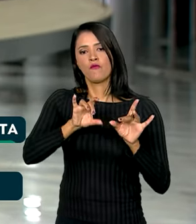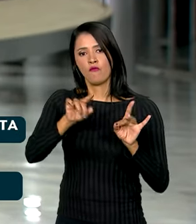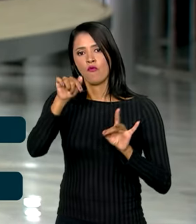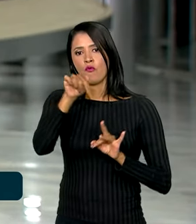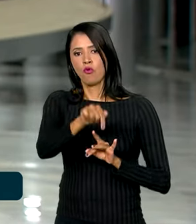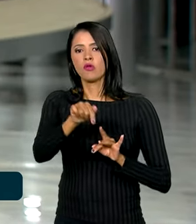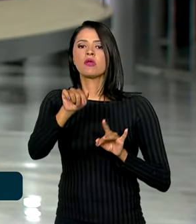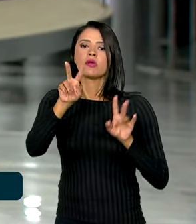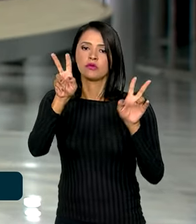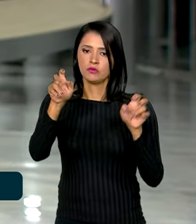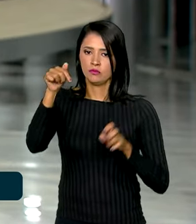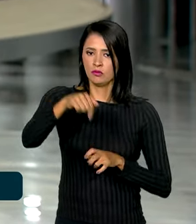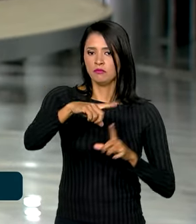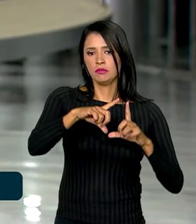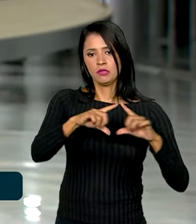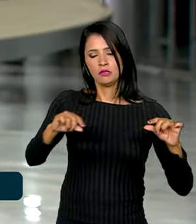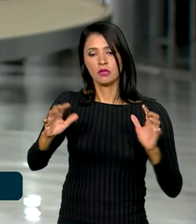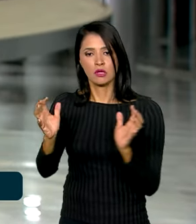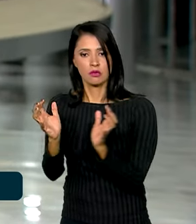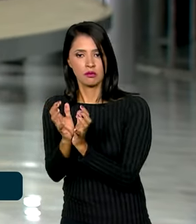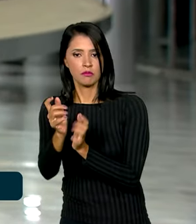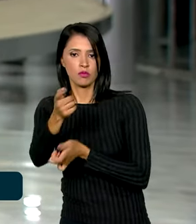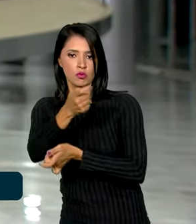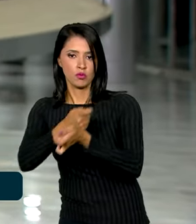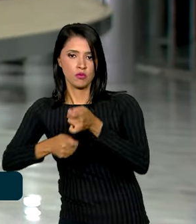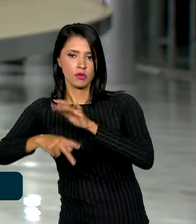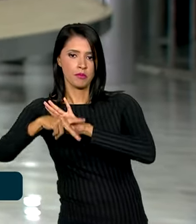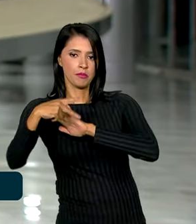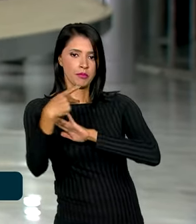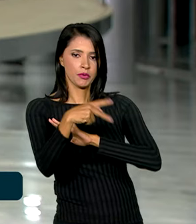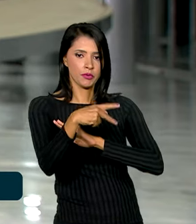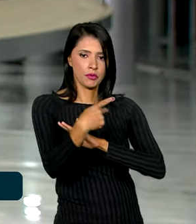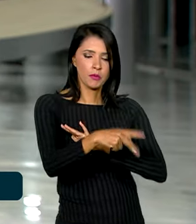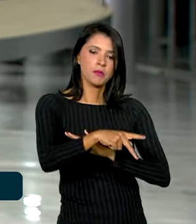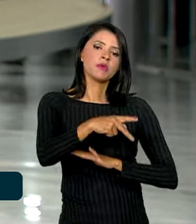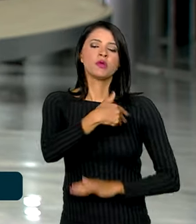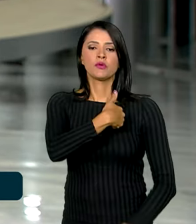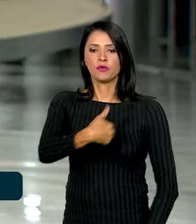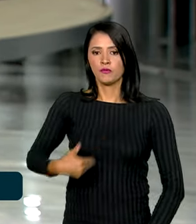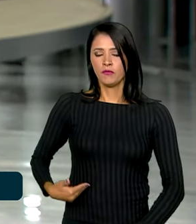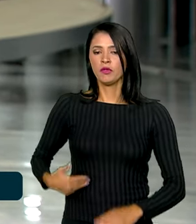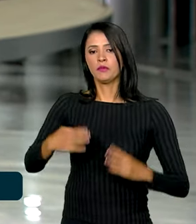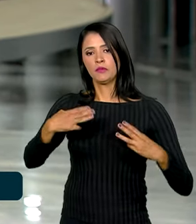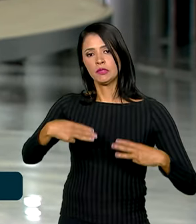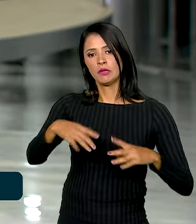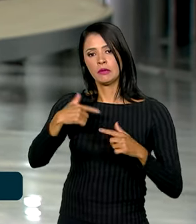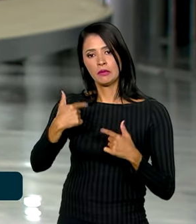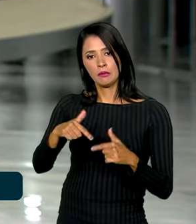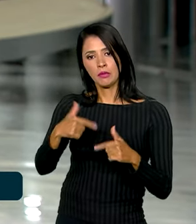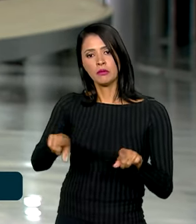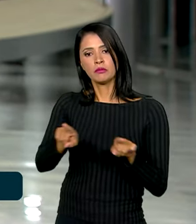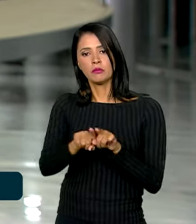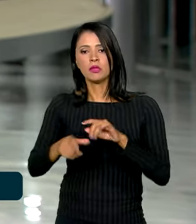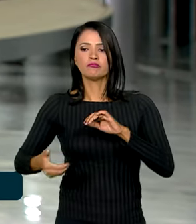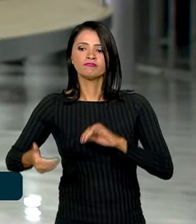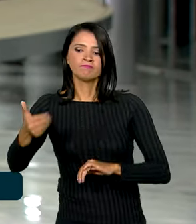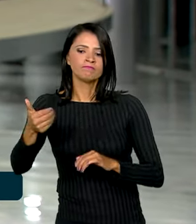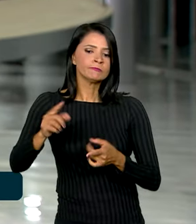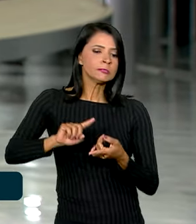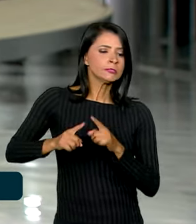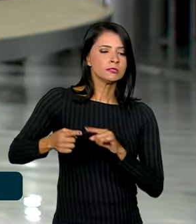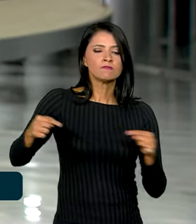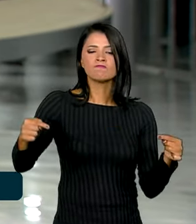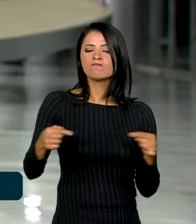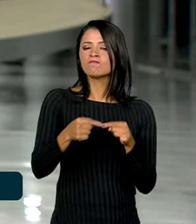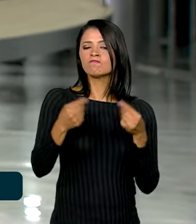Brasília. A equipe econômica do governo, o Ministério do Trabalho e Congresso buscam consenso na matéria